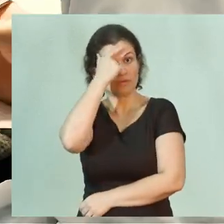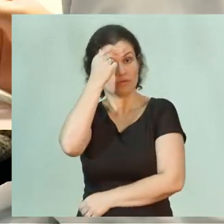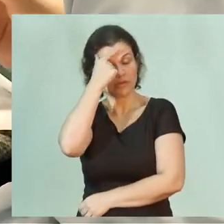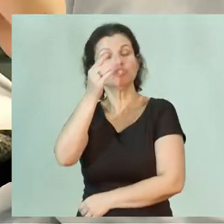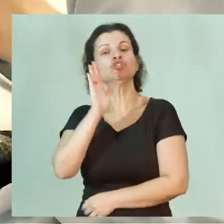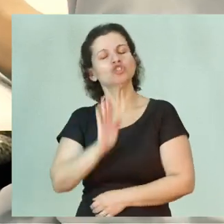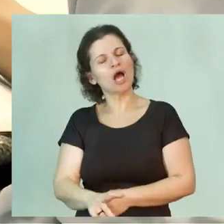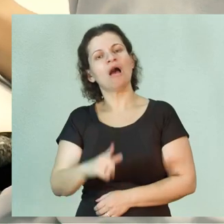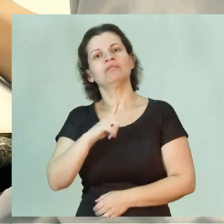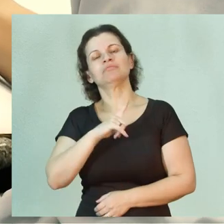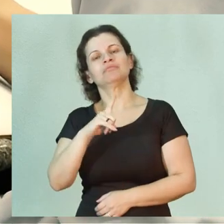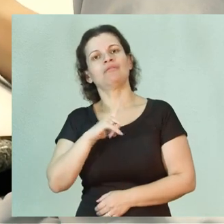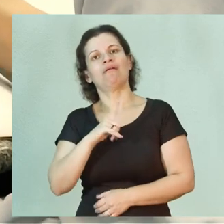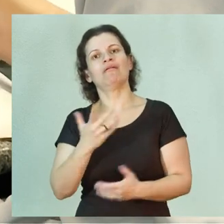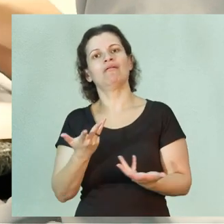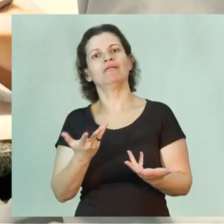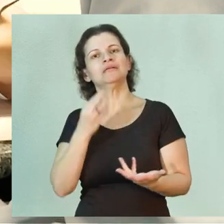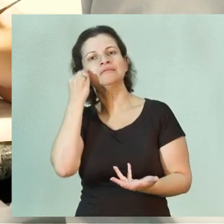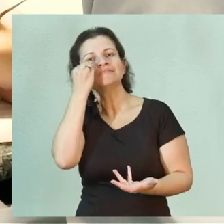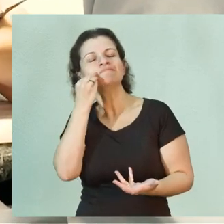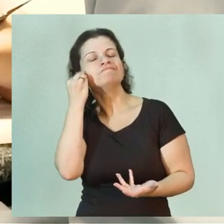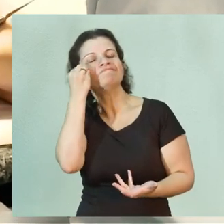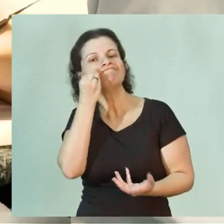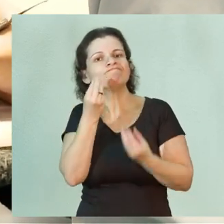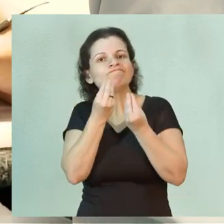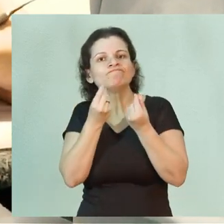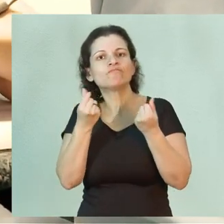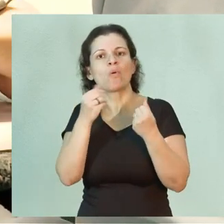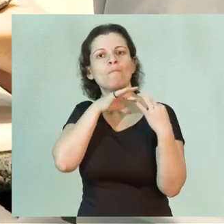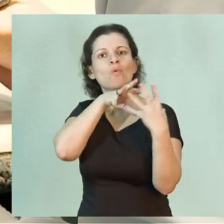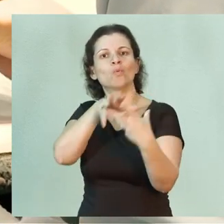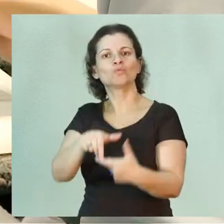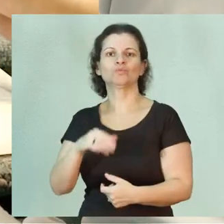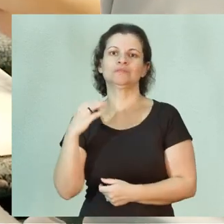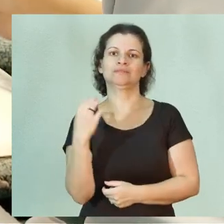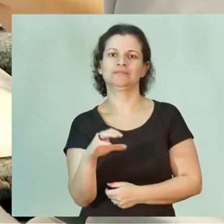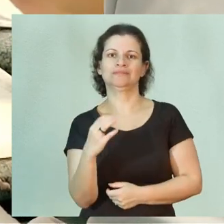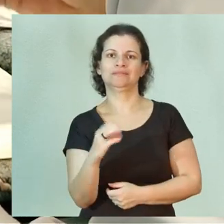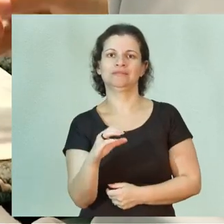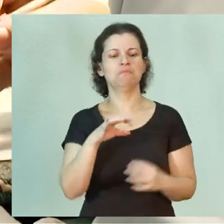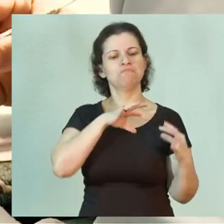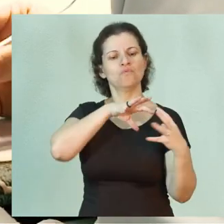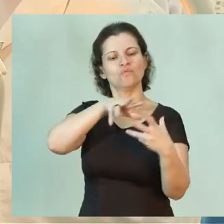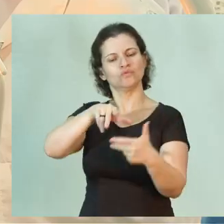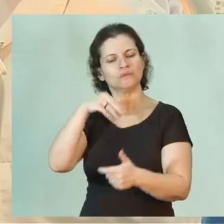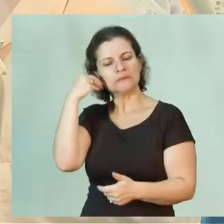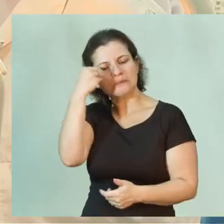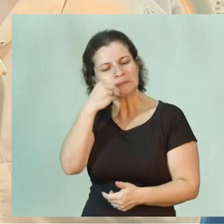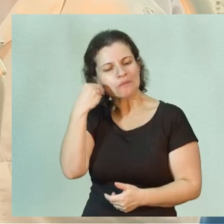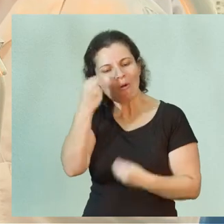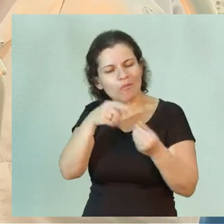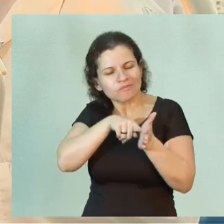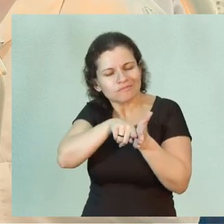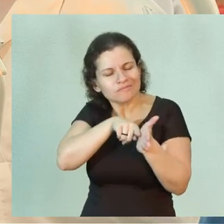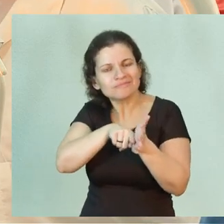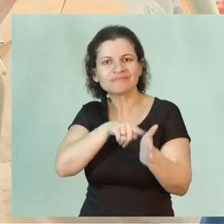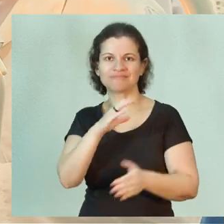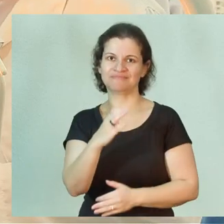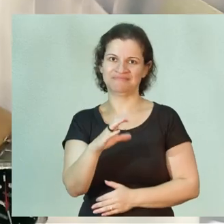experimenta esse mundo da ciência. Esse o mundo da experimentação científica.